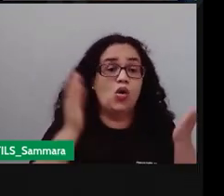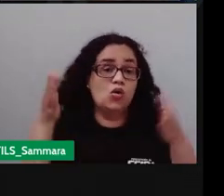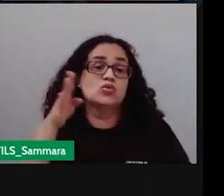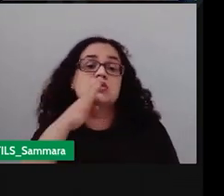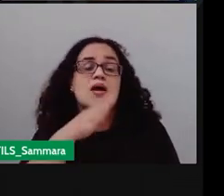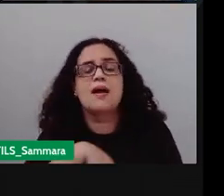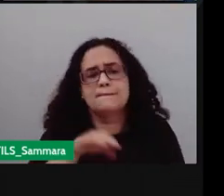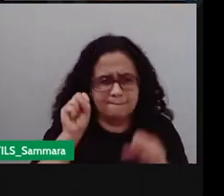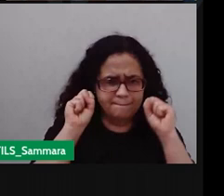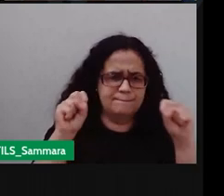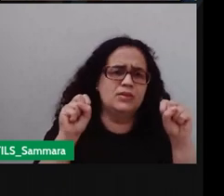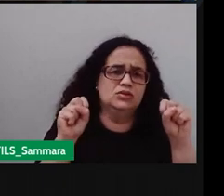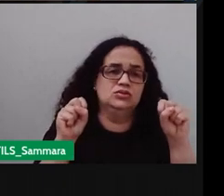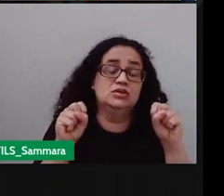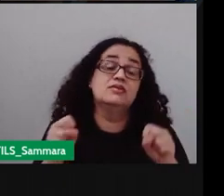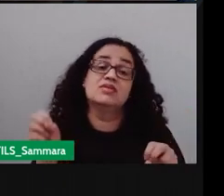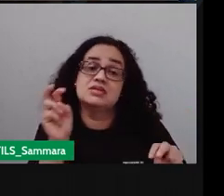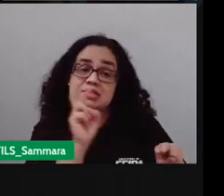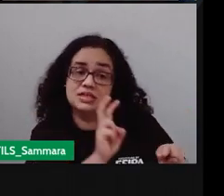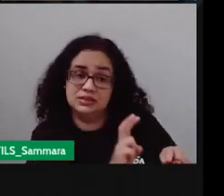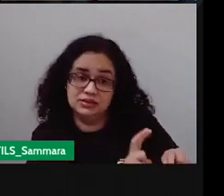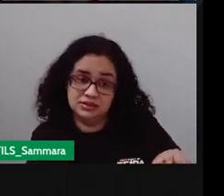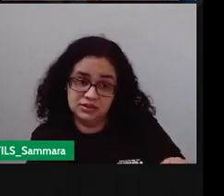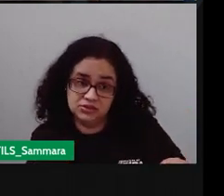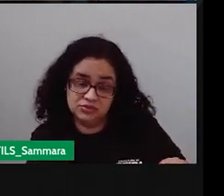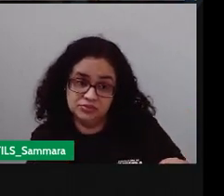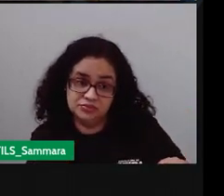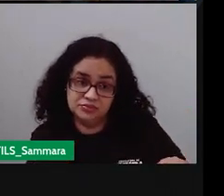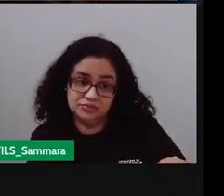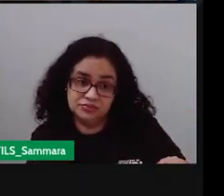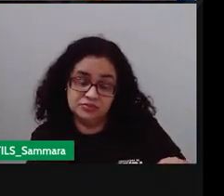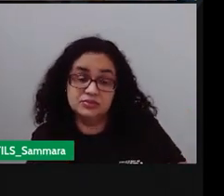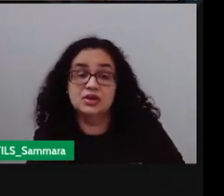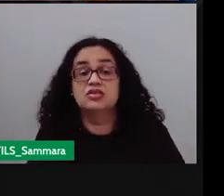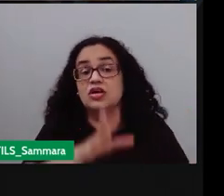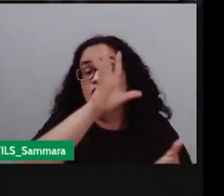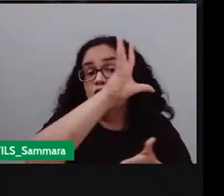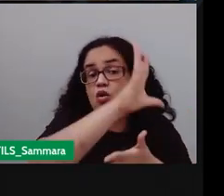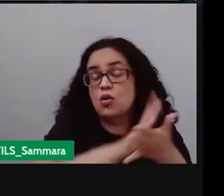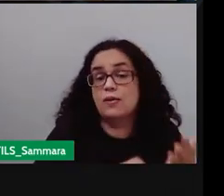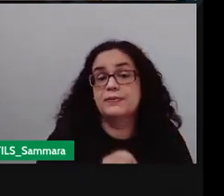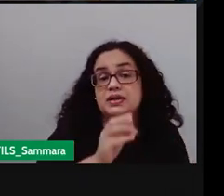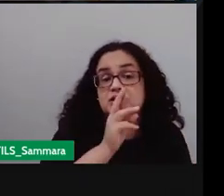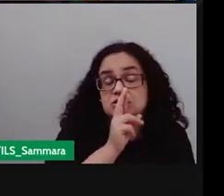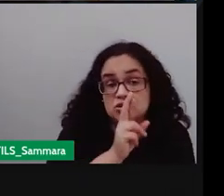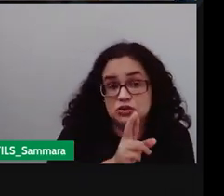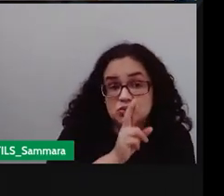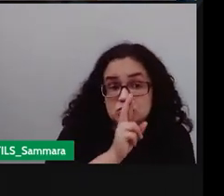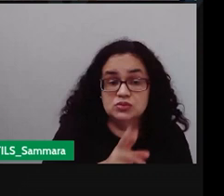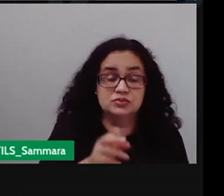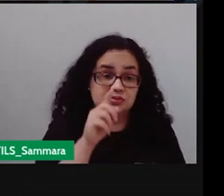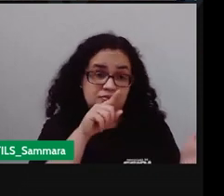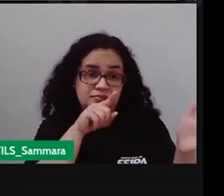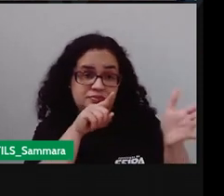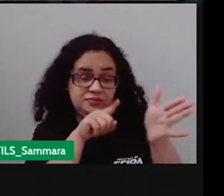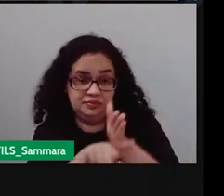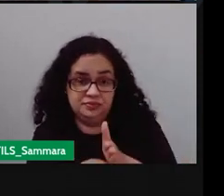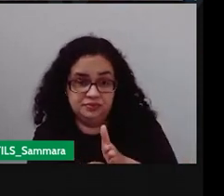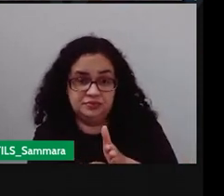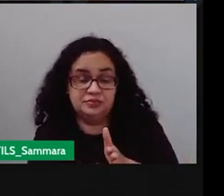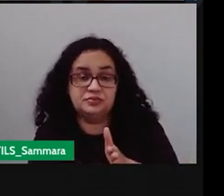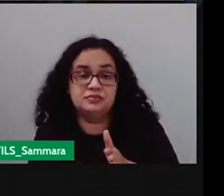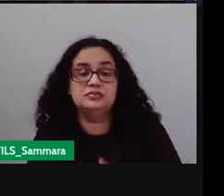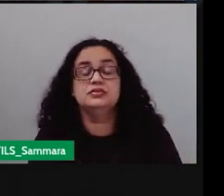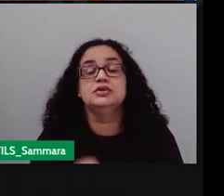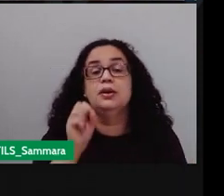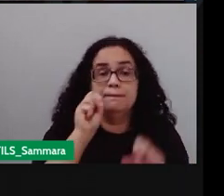tarde pode ser aí você vai sentar não é isso vai anotar as respostas as suas perguntas e isso aí é o que ou você